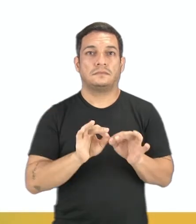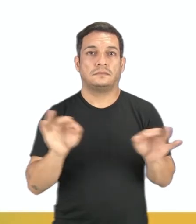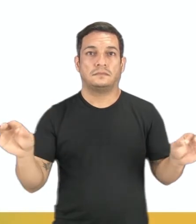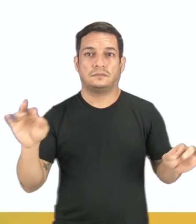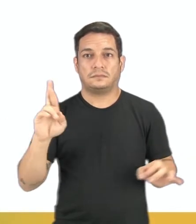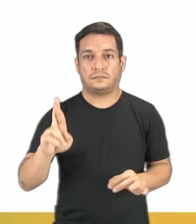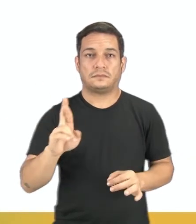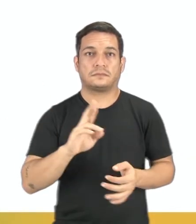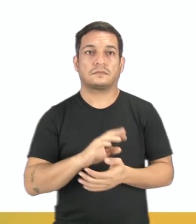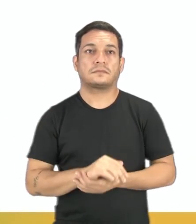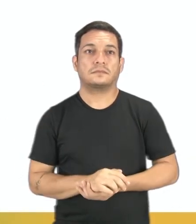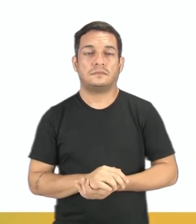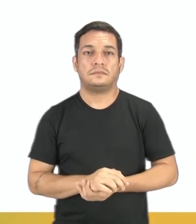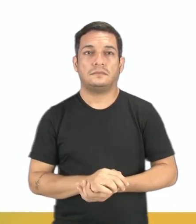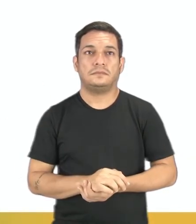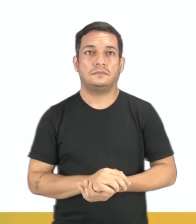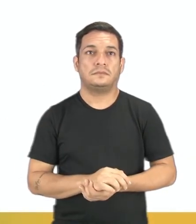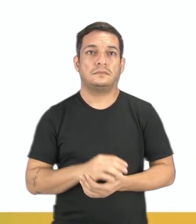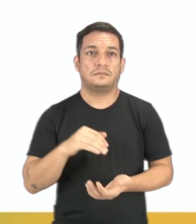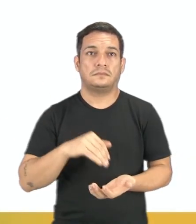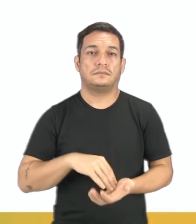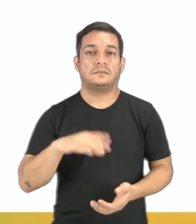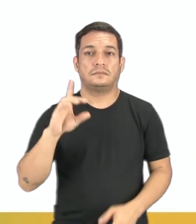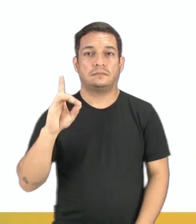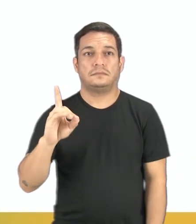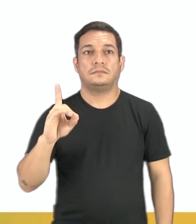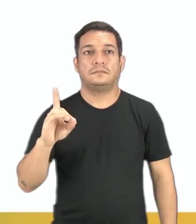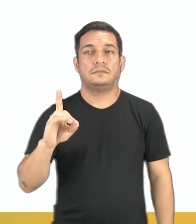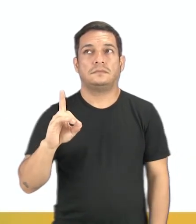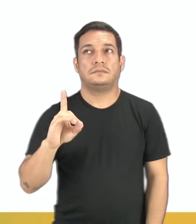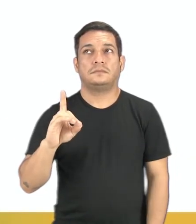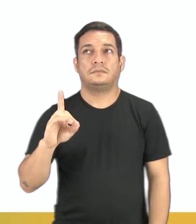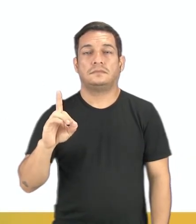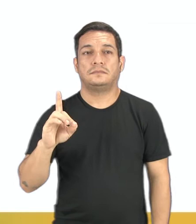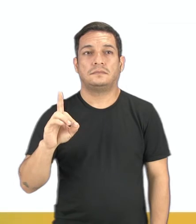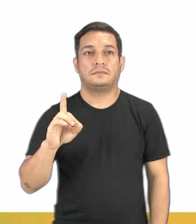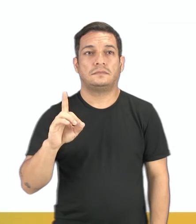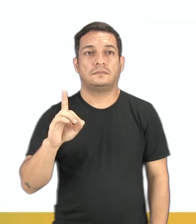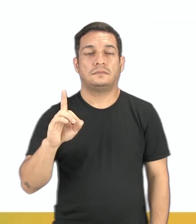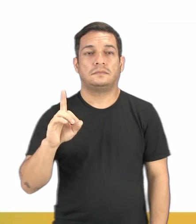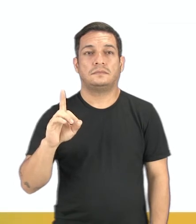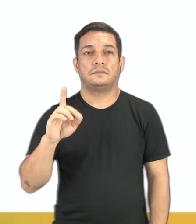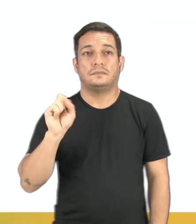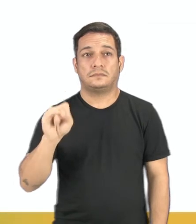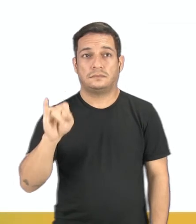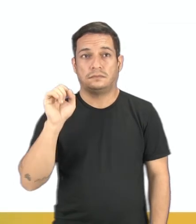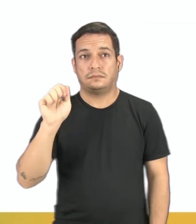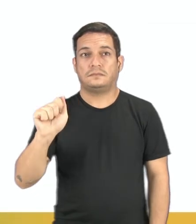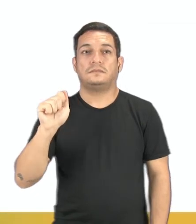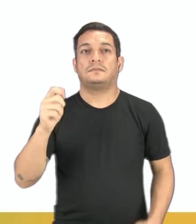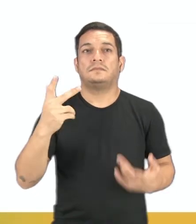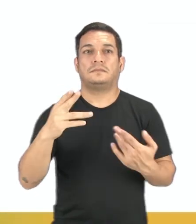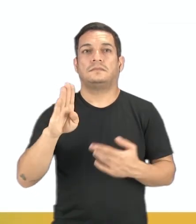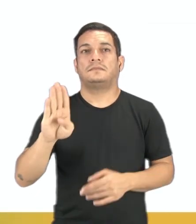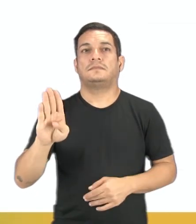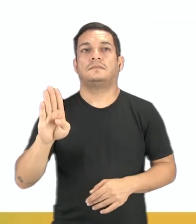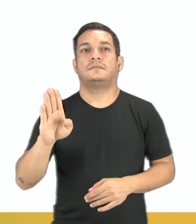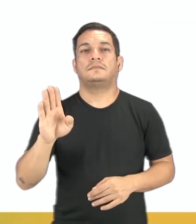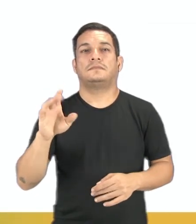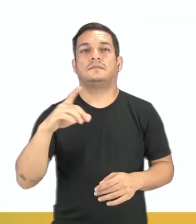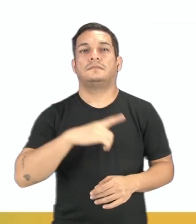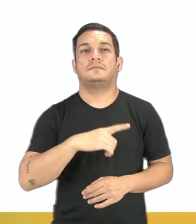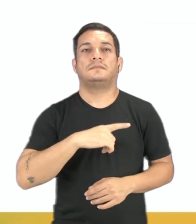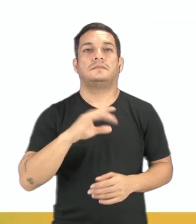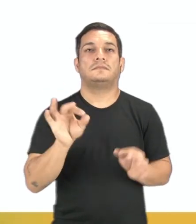reta R. E a última alternativa diz o seguinte, D, se A é igual a B,